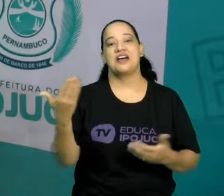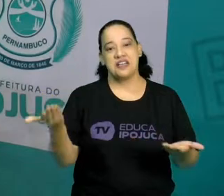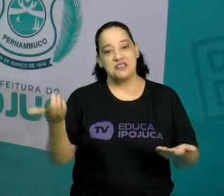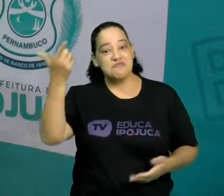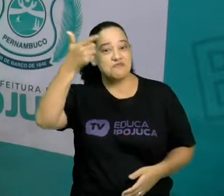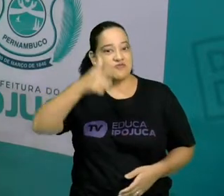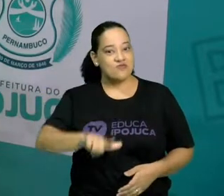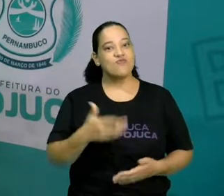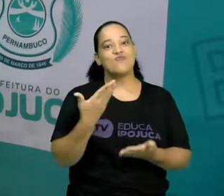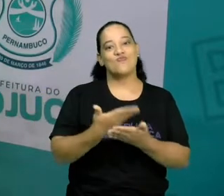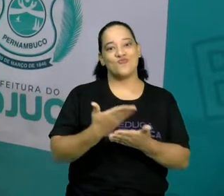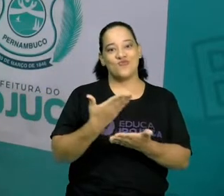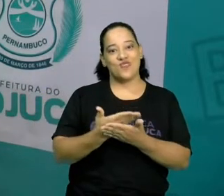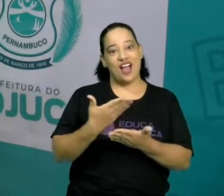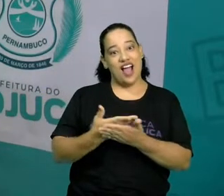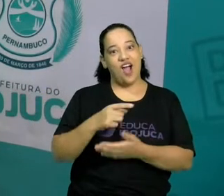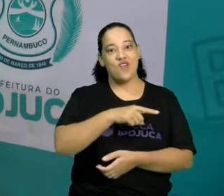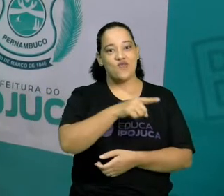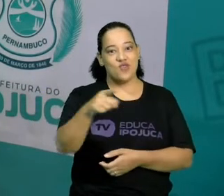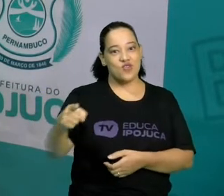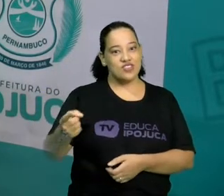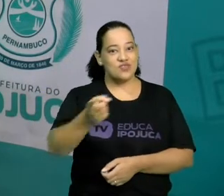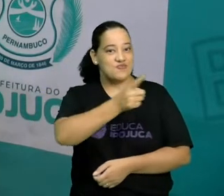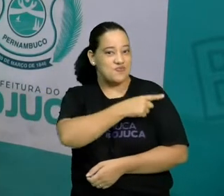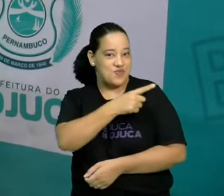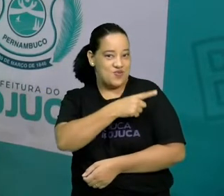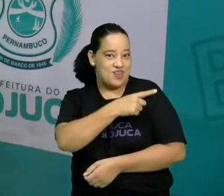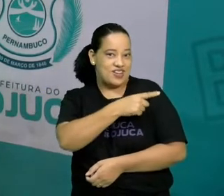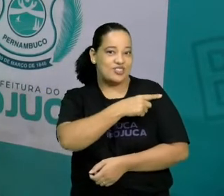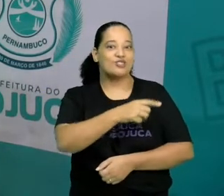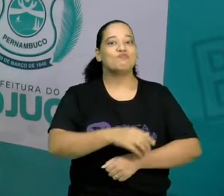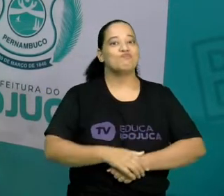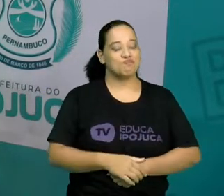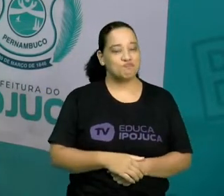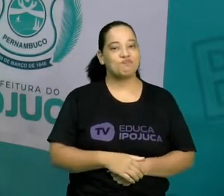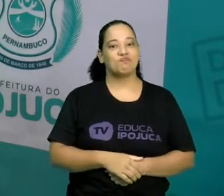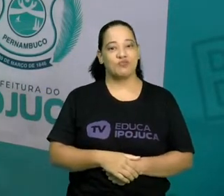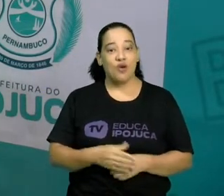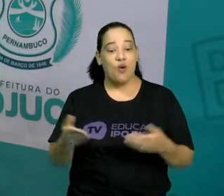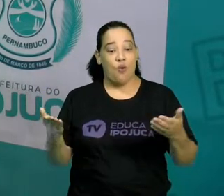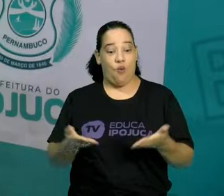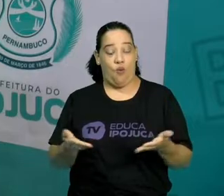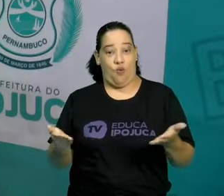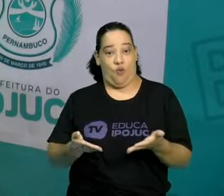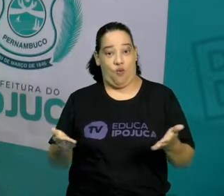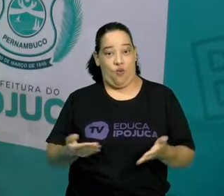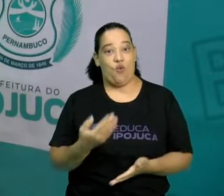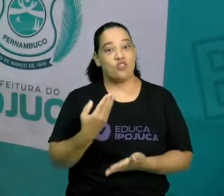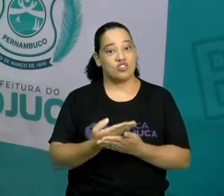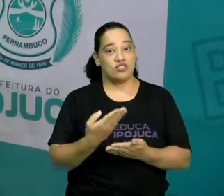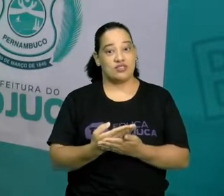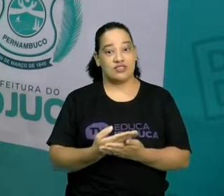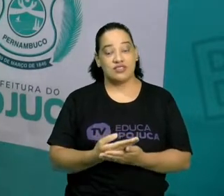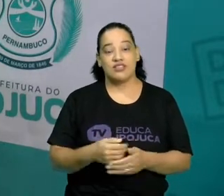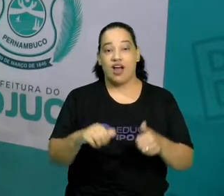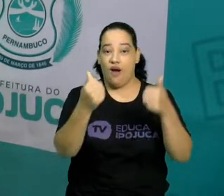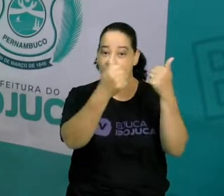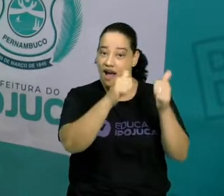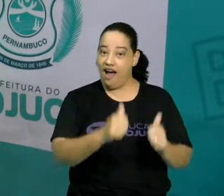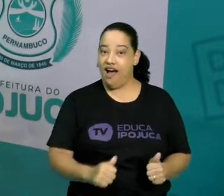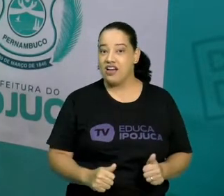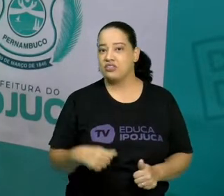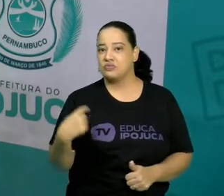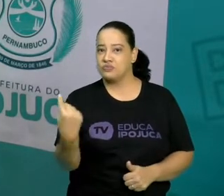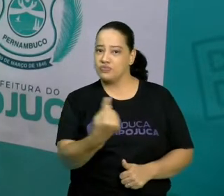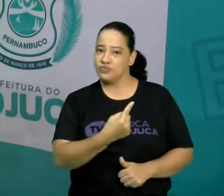vez com aulas para os alunos do primeiro ano. E hoje, na nossa aula de arte, nós iremos